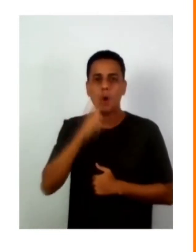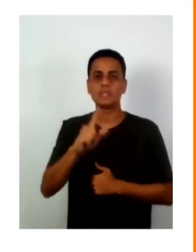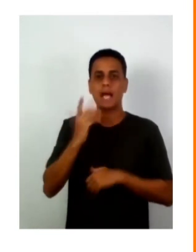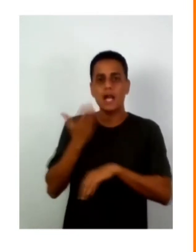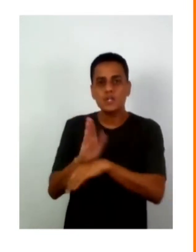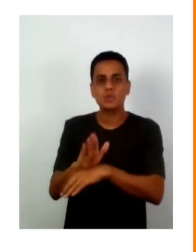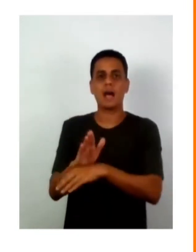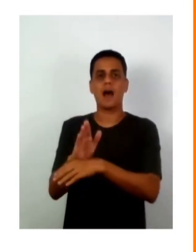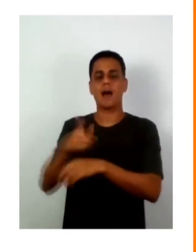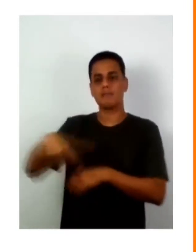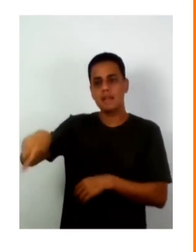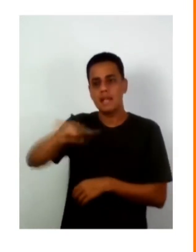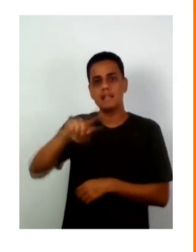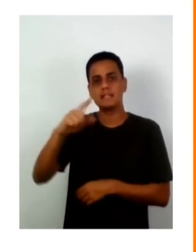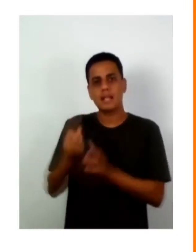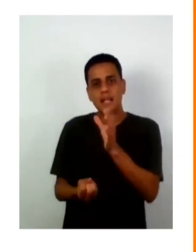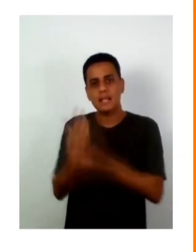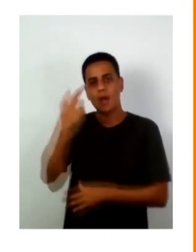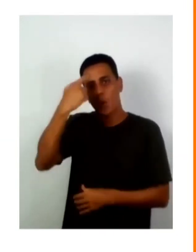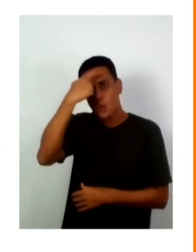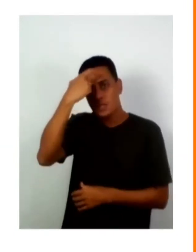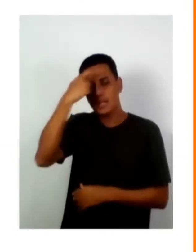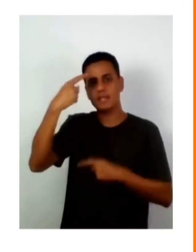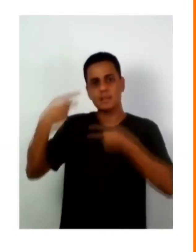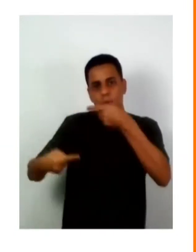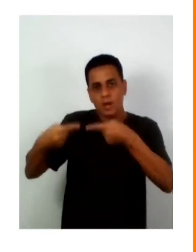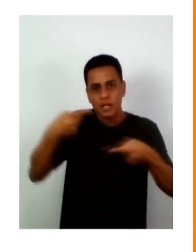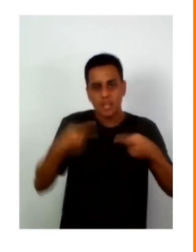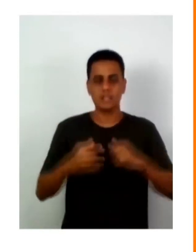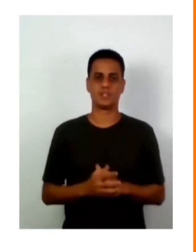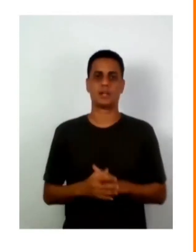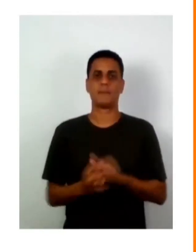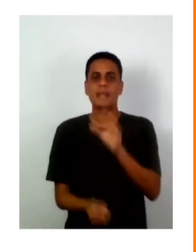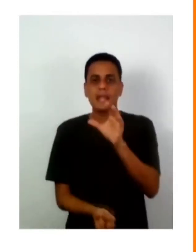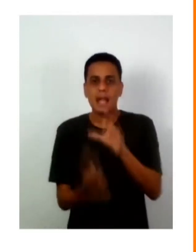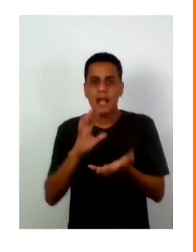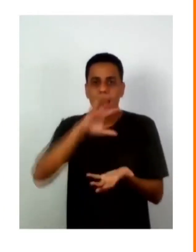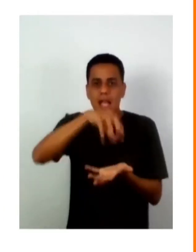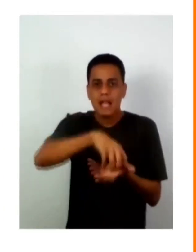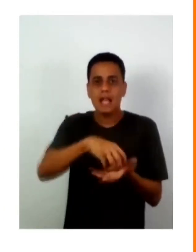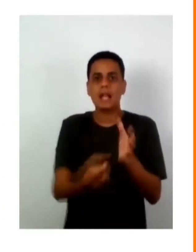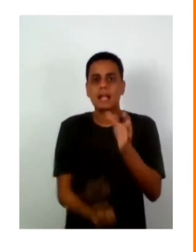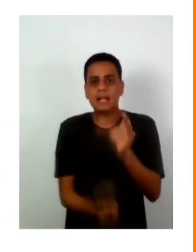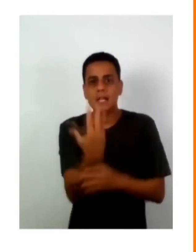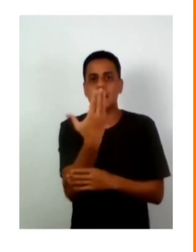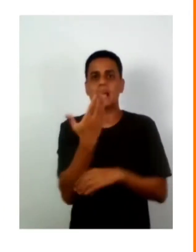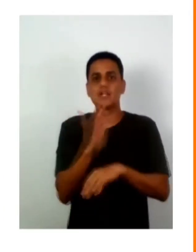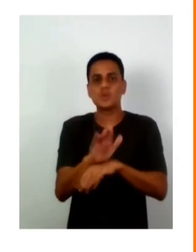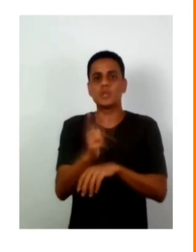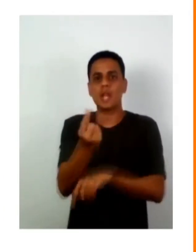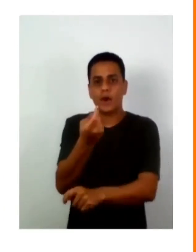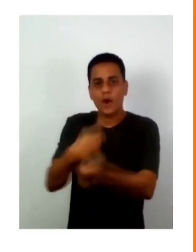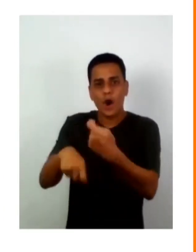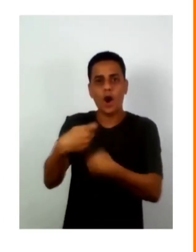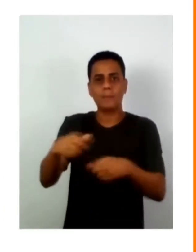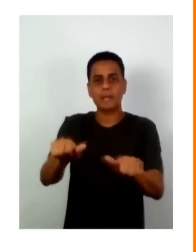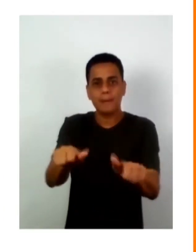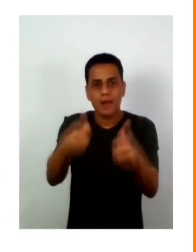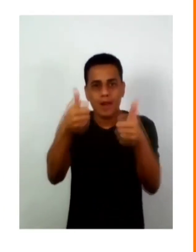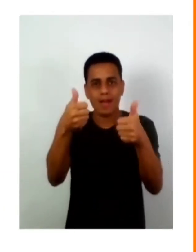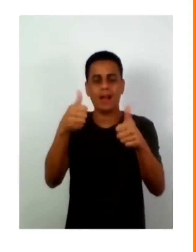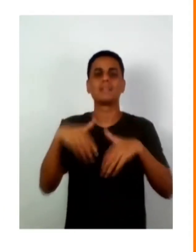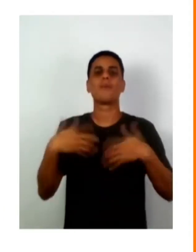uma nova consciência política, gerar um novo contexto econômico? Quais são esses